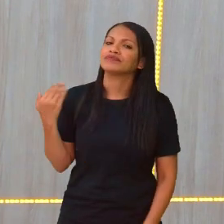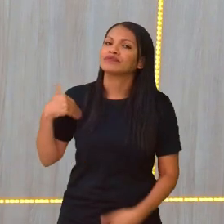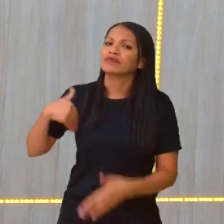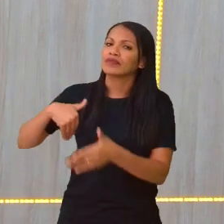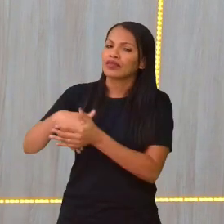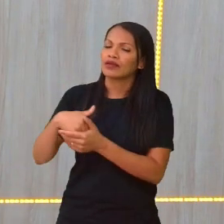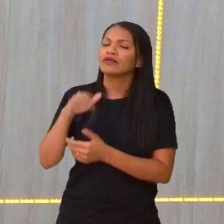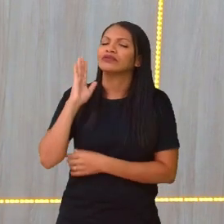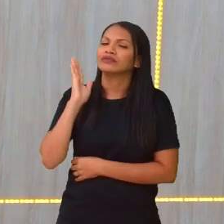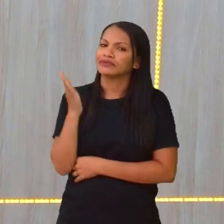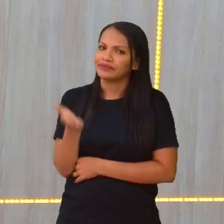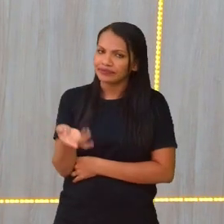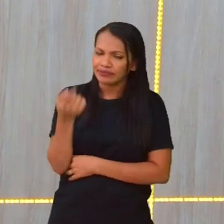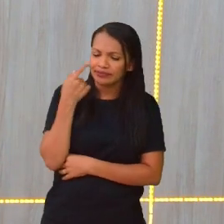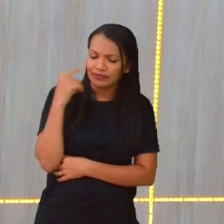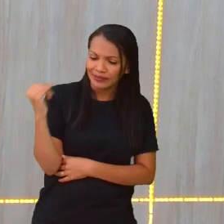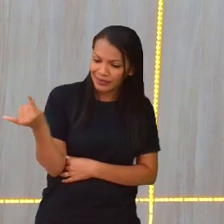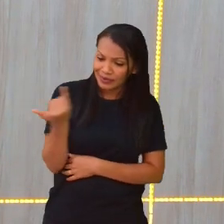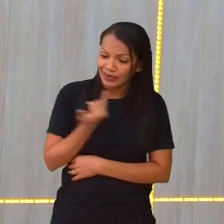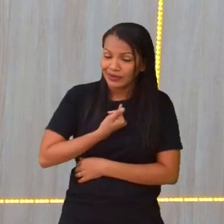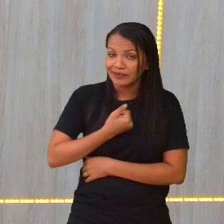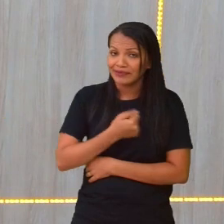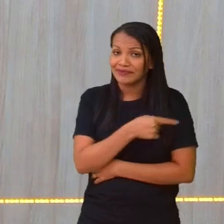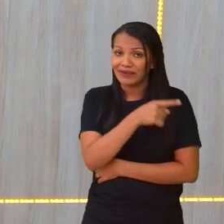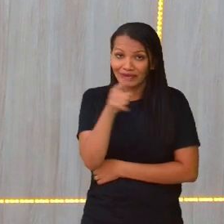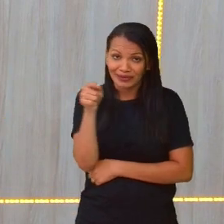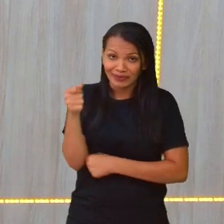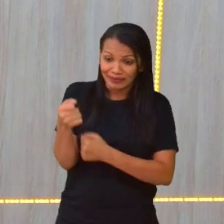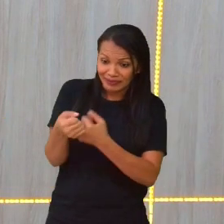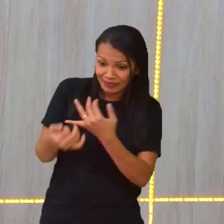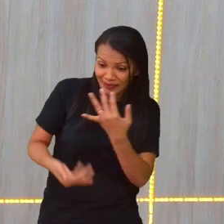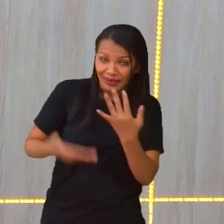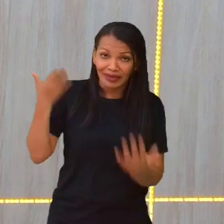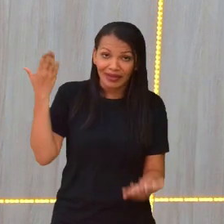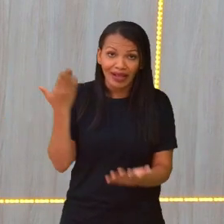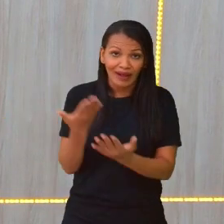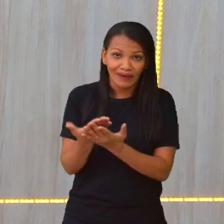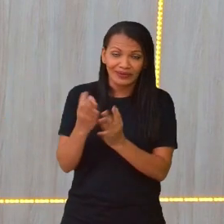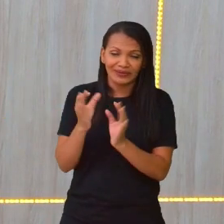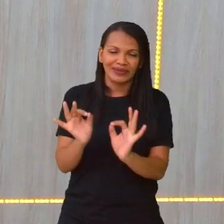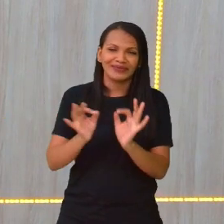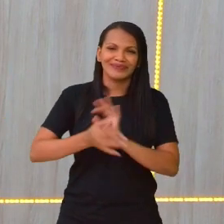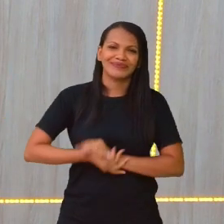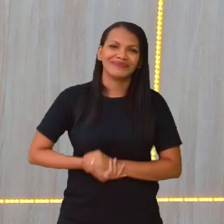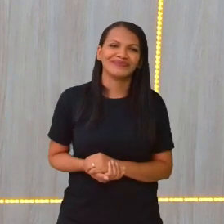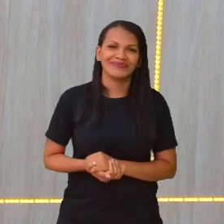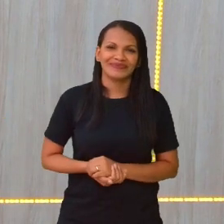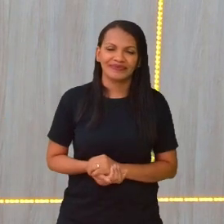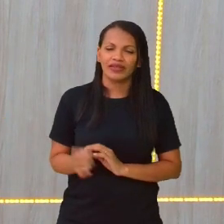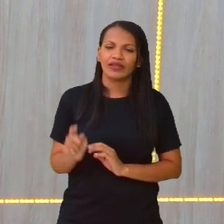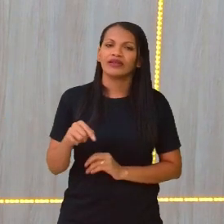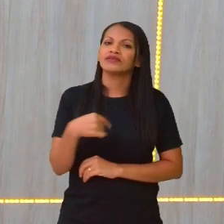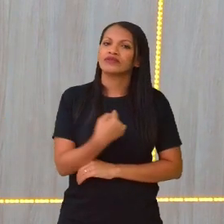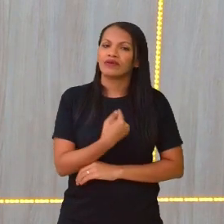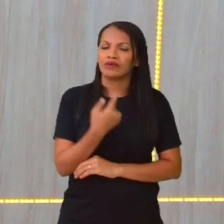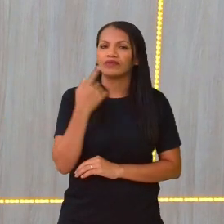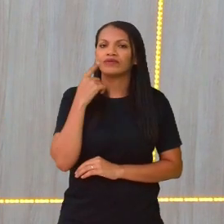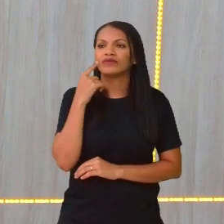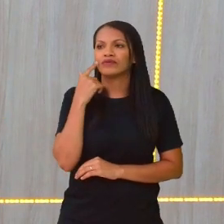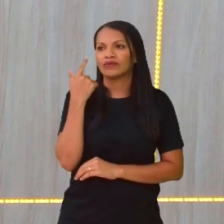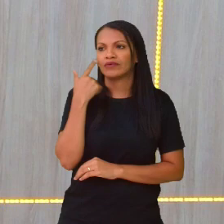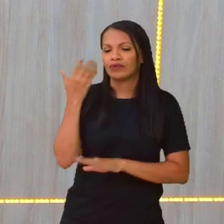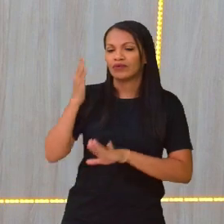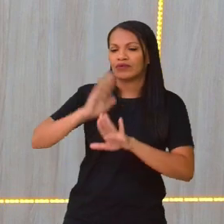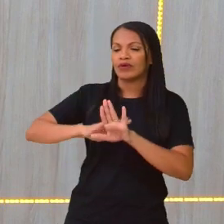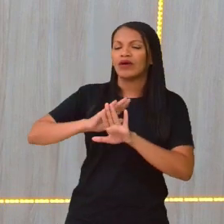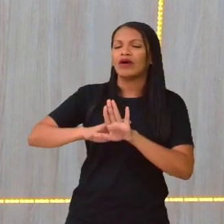sim. está ali atenta e vai me dizer o que vocês comentarem aí durante a aula, tá certo? É, o nosso produtor está dizendo que o palpite dele